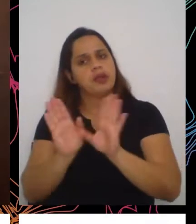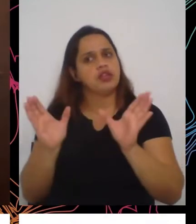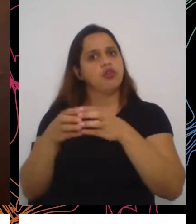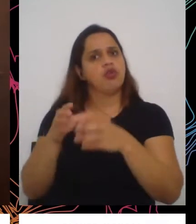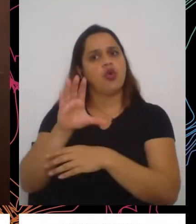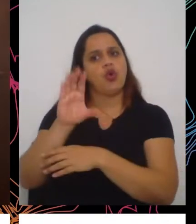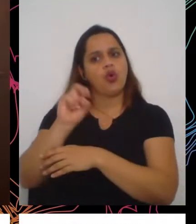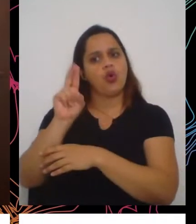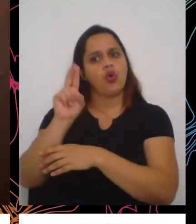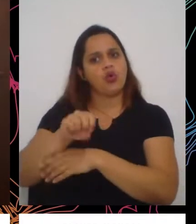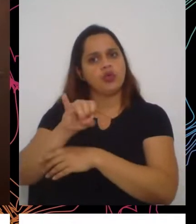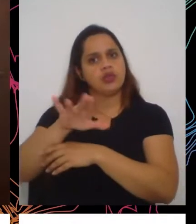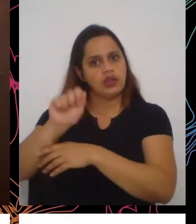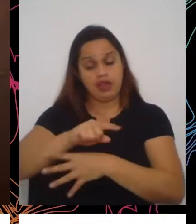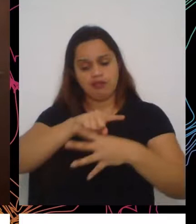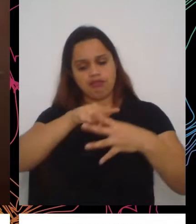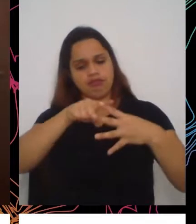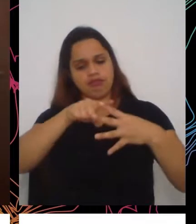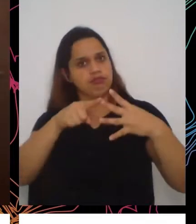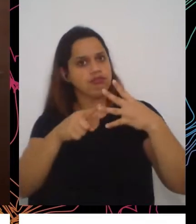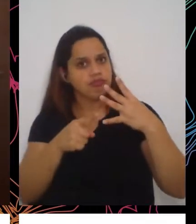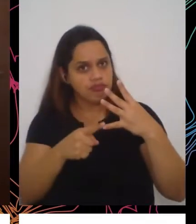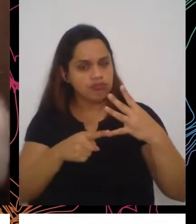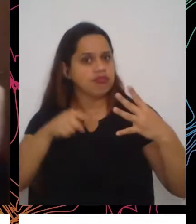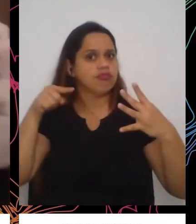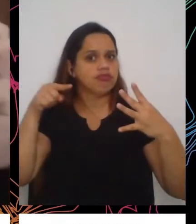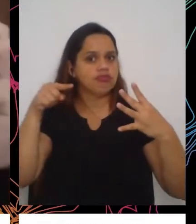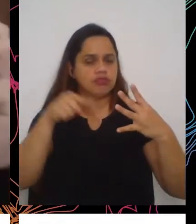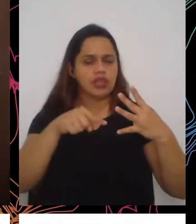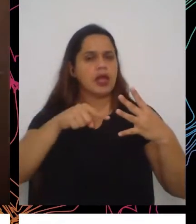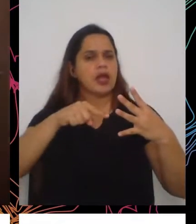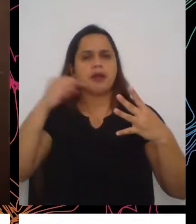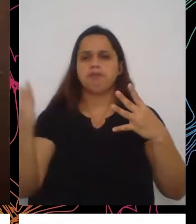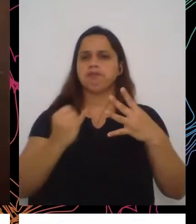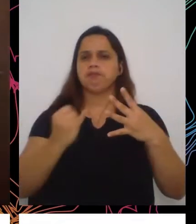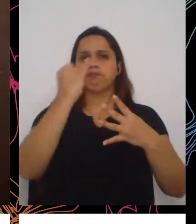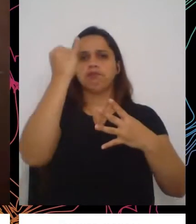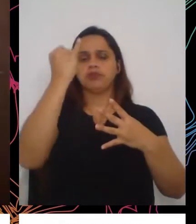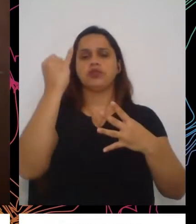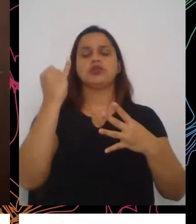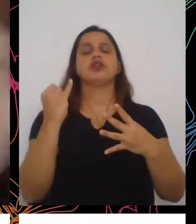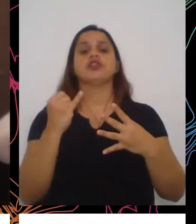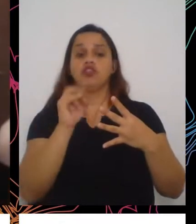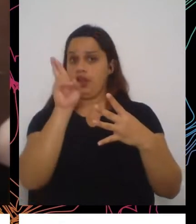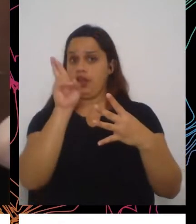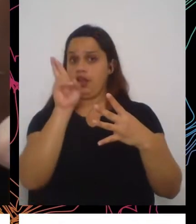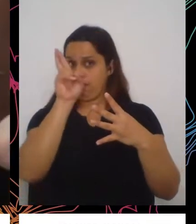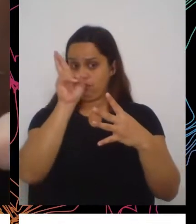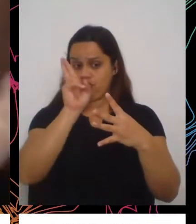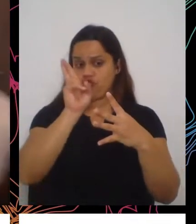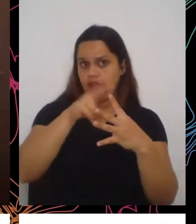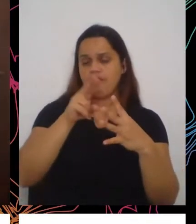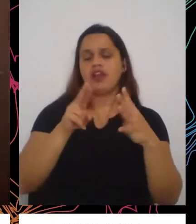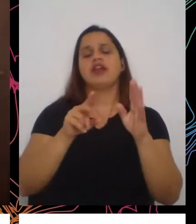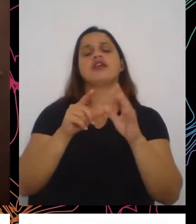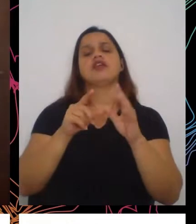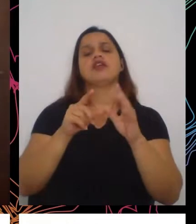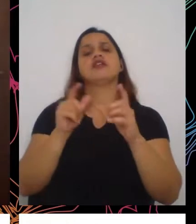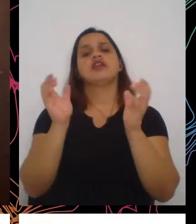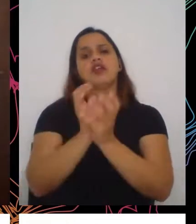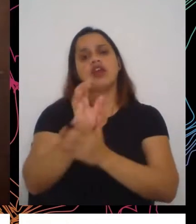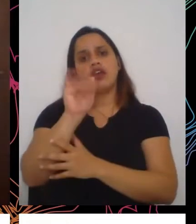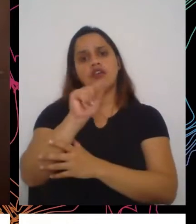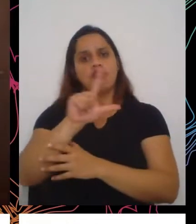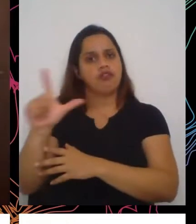quatro grandes questões, pontos de referência que a FAO levanta, foram completamente